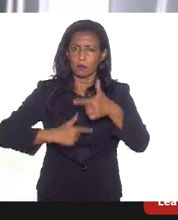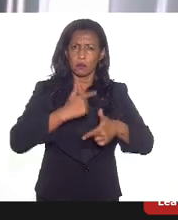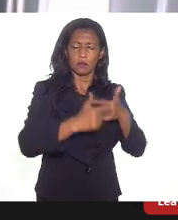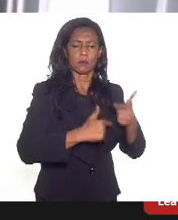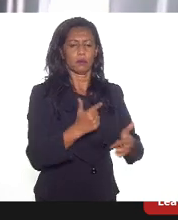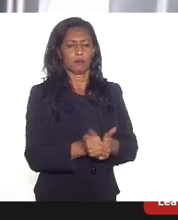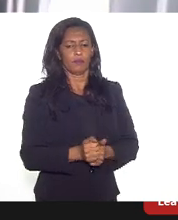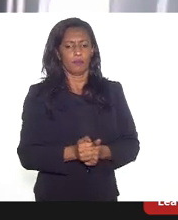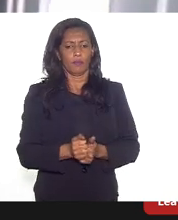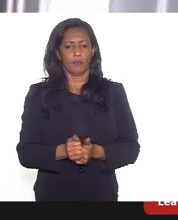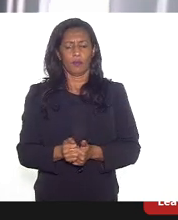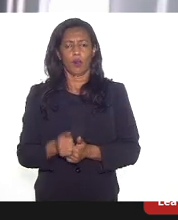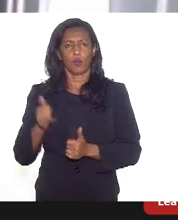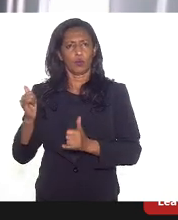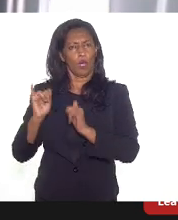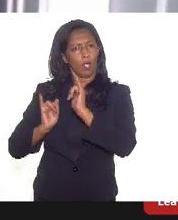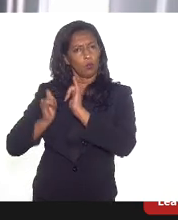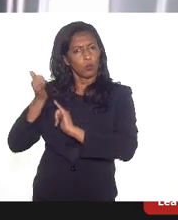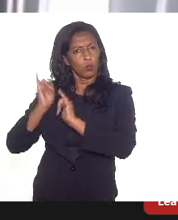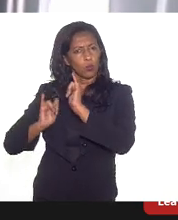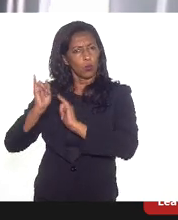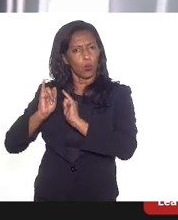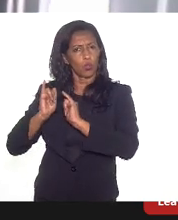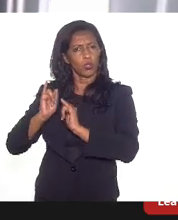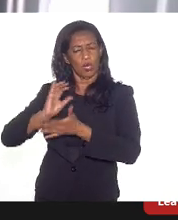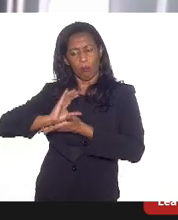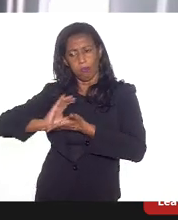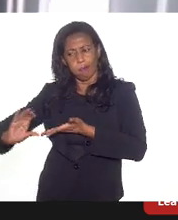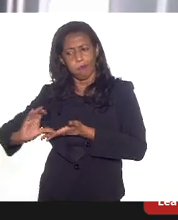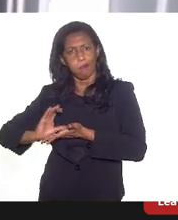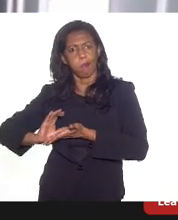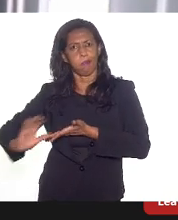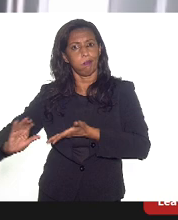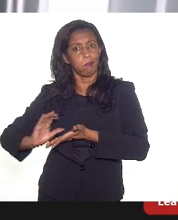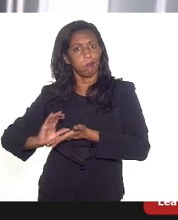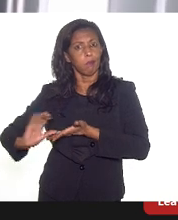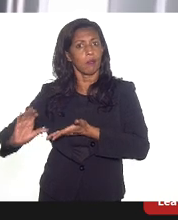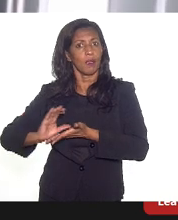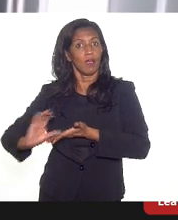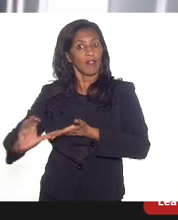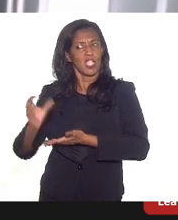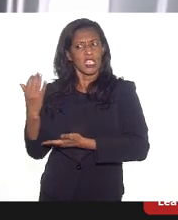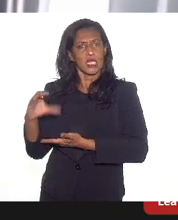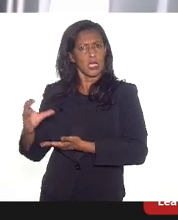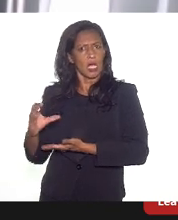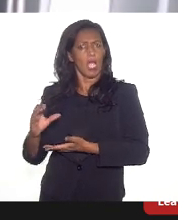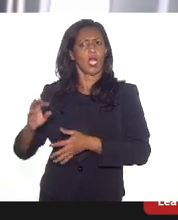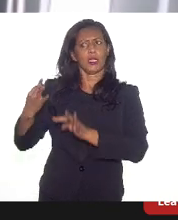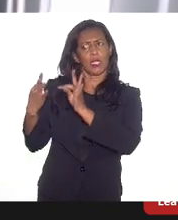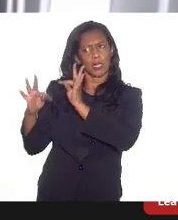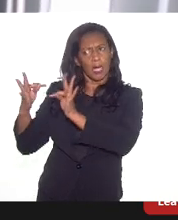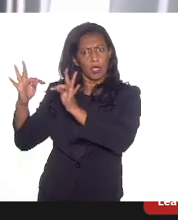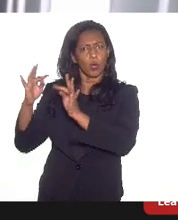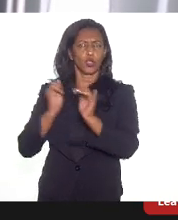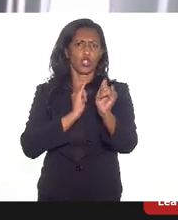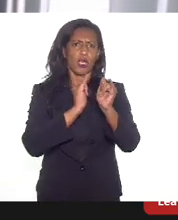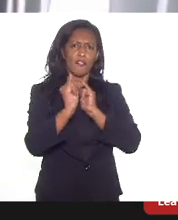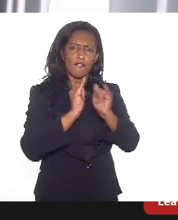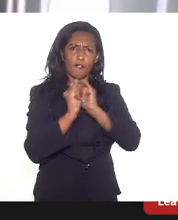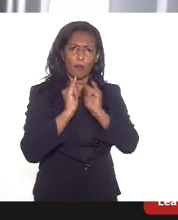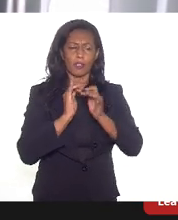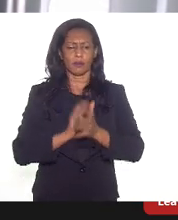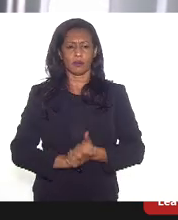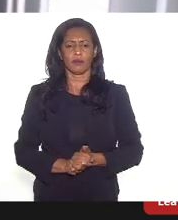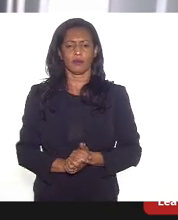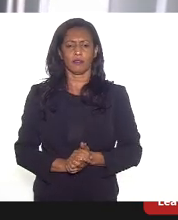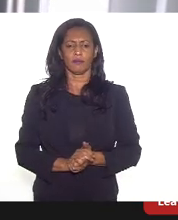diversificar a sua planta industrial, investir, não posso deixar de dizer, investir em ciência, em tecnologia, em formação de quadros. Aliás,